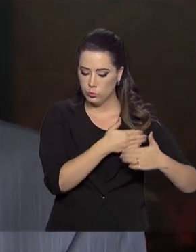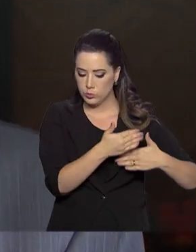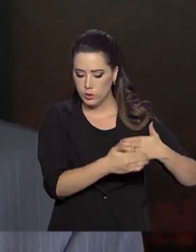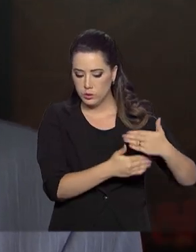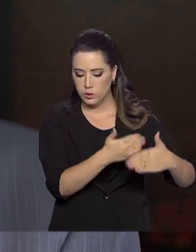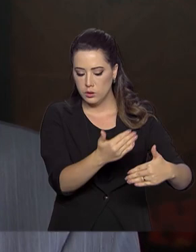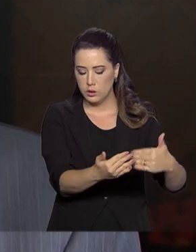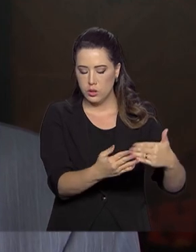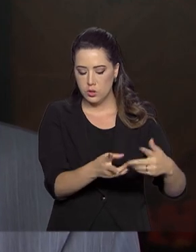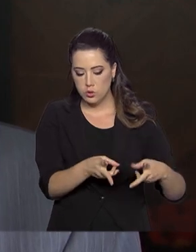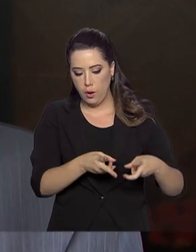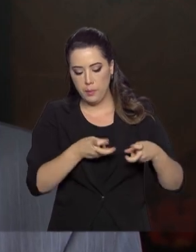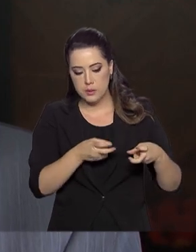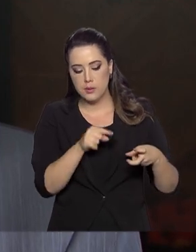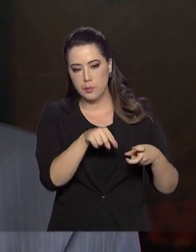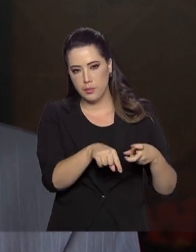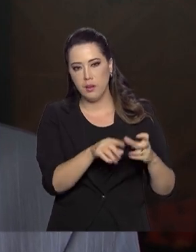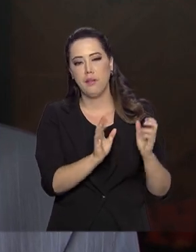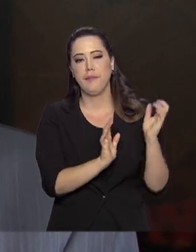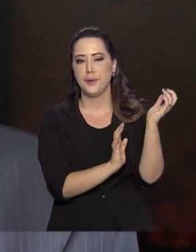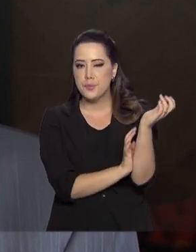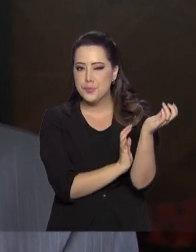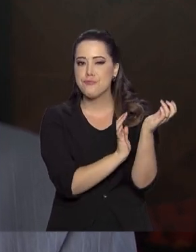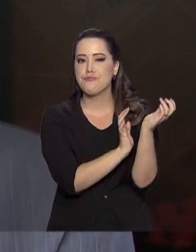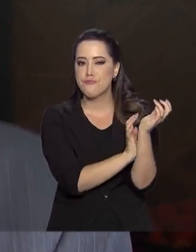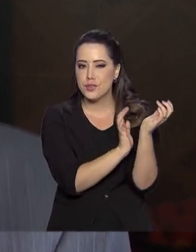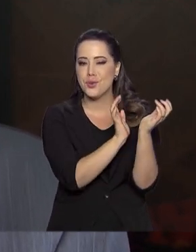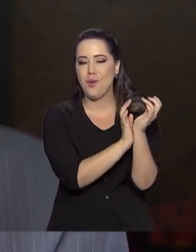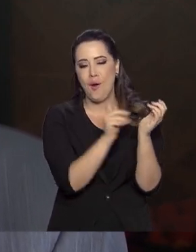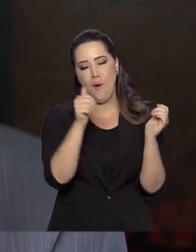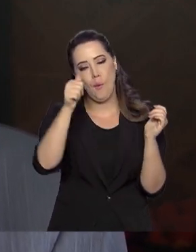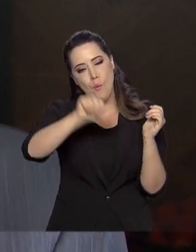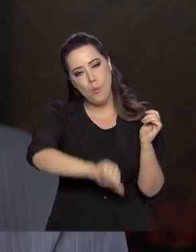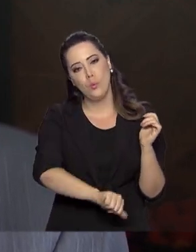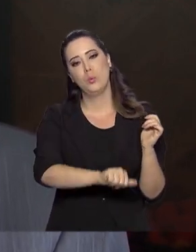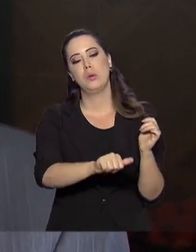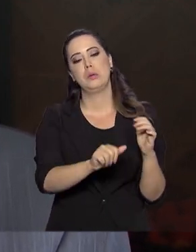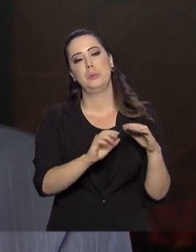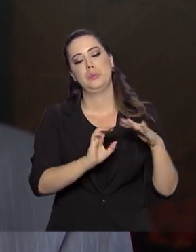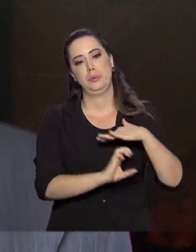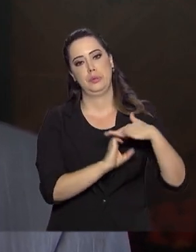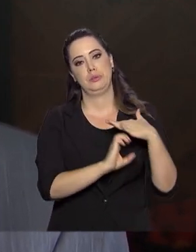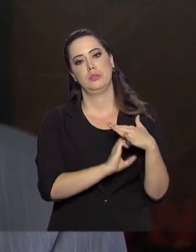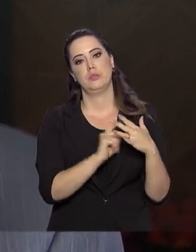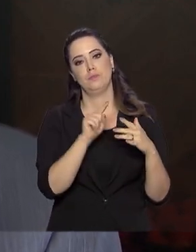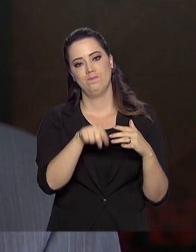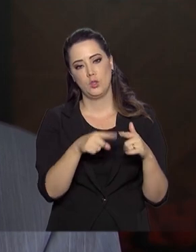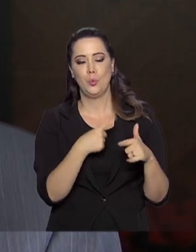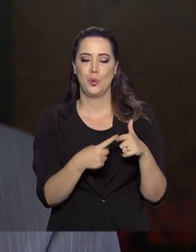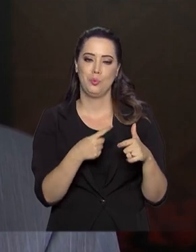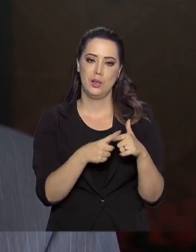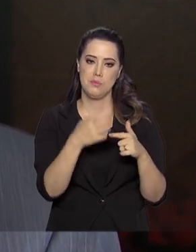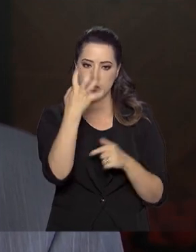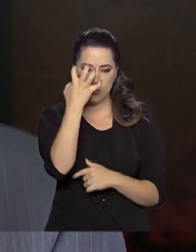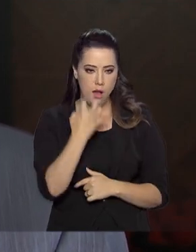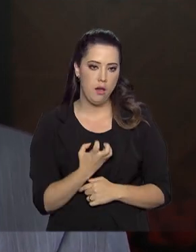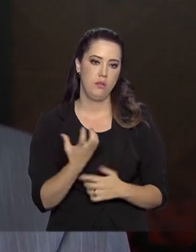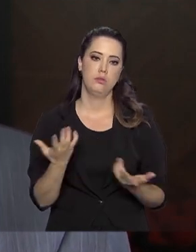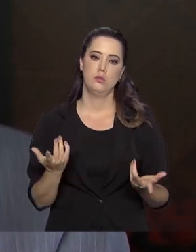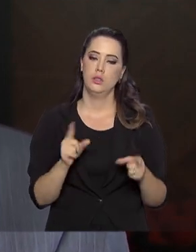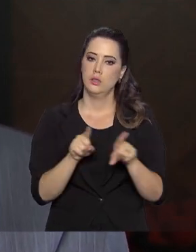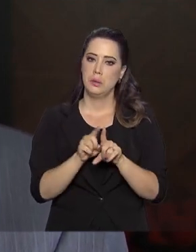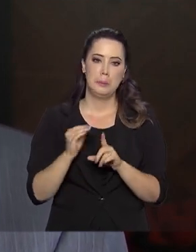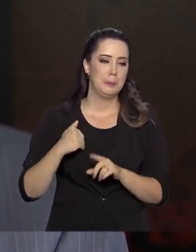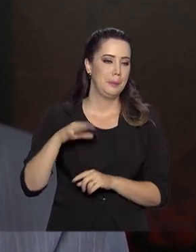perceber o quanto a burocracia fazia mal e faz mal a micro e pequena empresa. Esse é o grande entrave. Mais de 60%